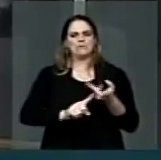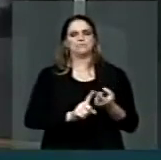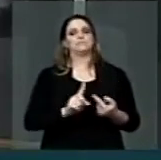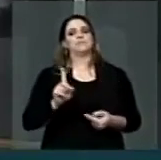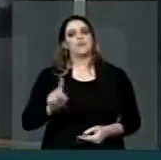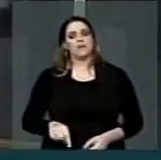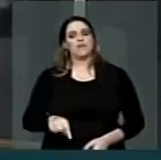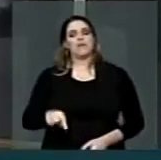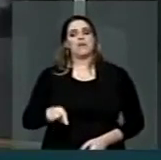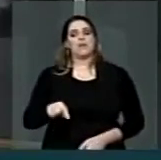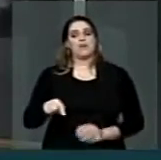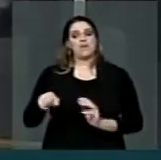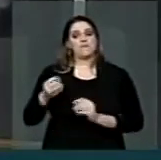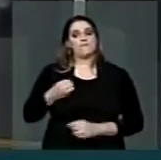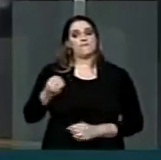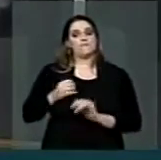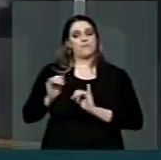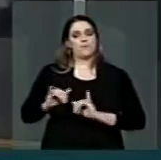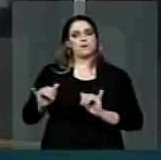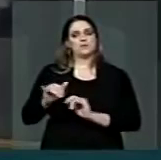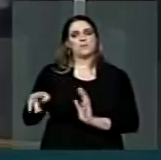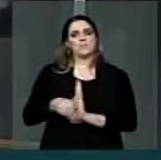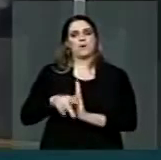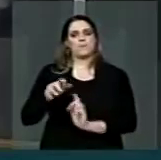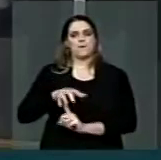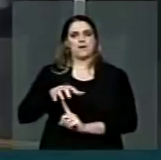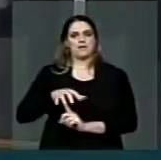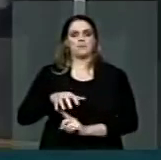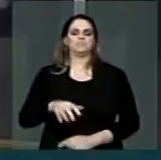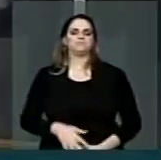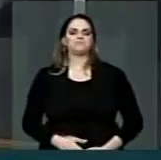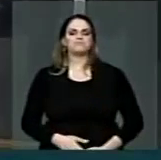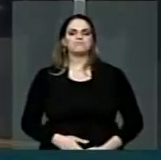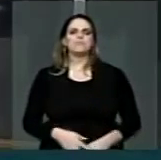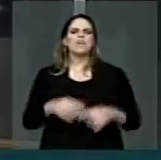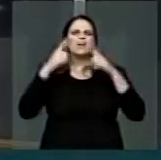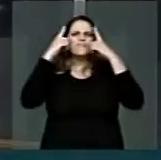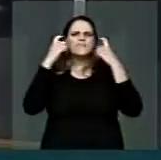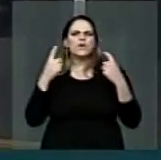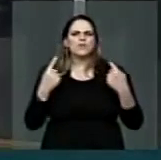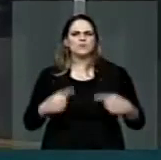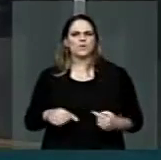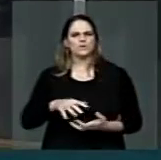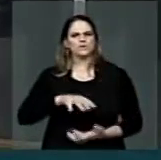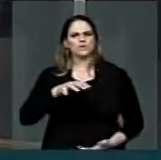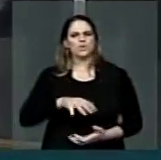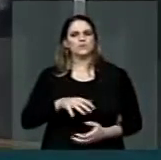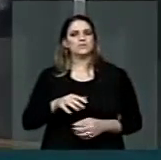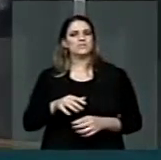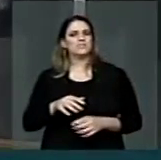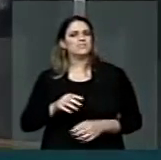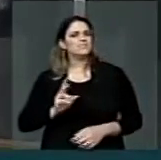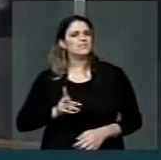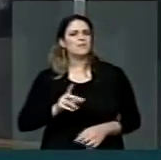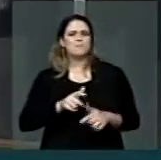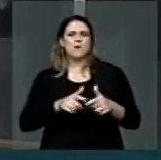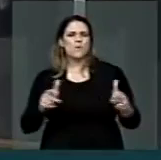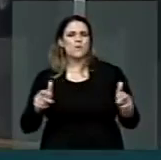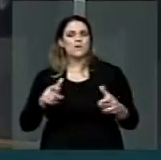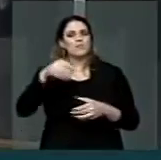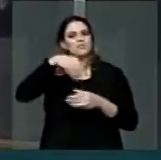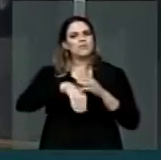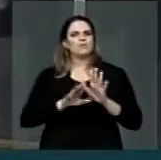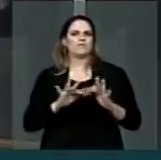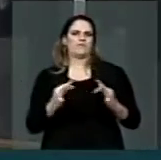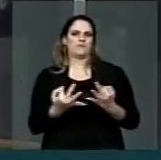denúncia do Paraná. A violência praticada contra idosos ocorre, na maioria das vezes, no âmbito intrafamiliar, sendo difícil